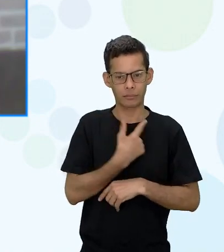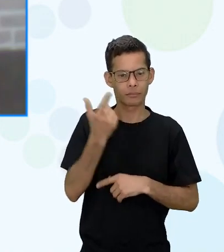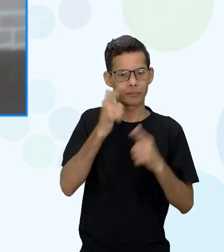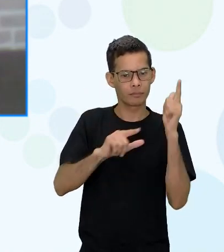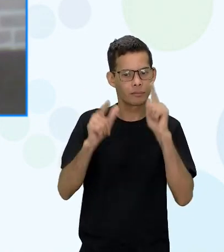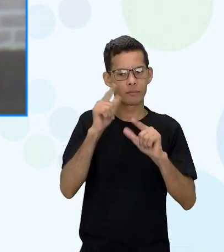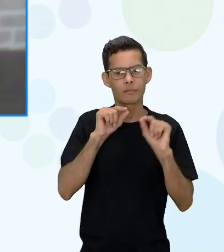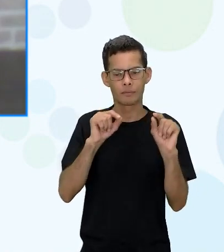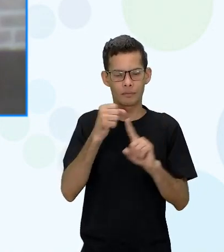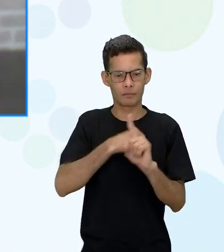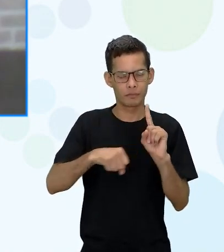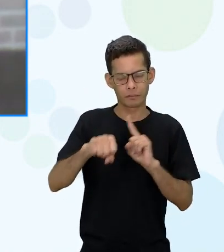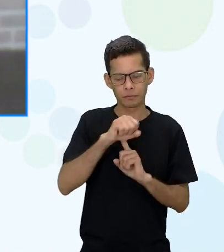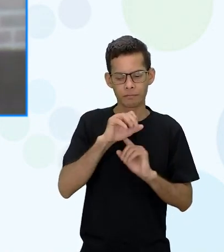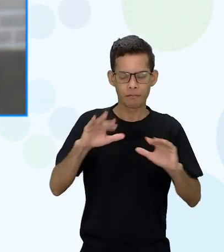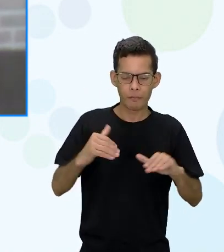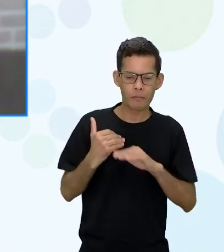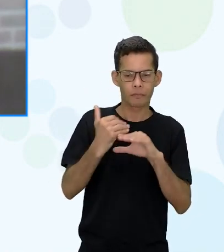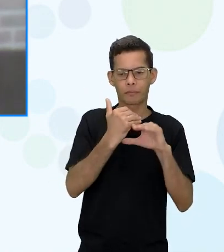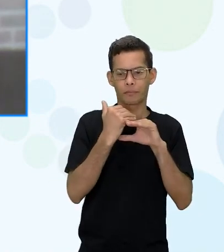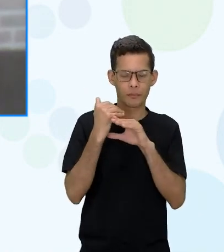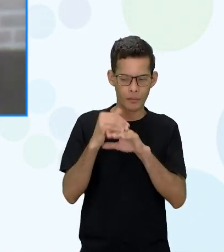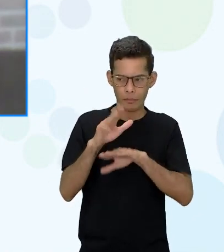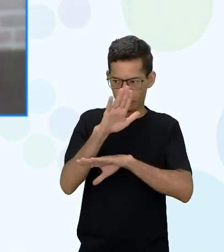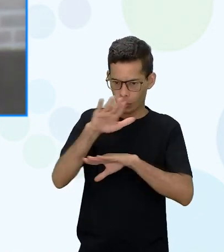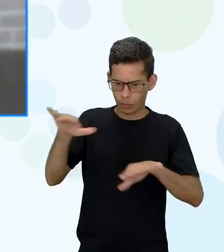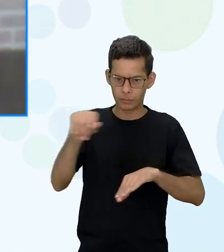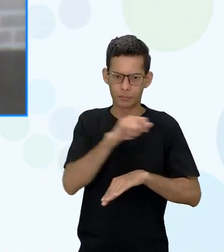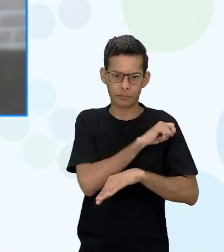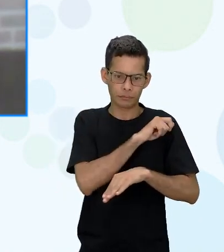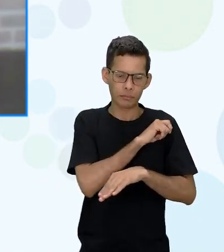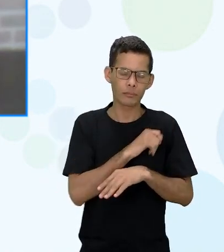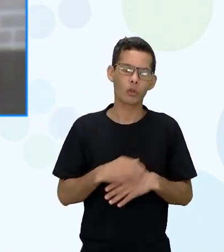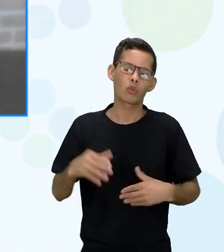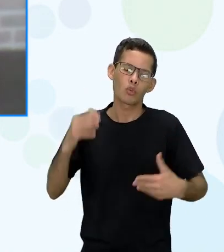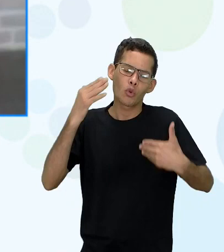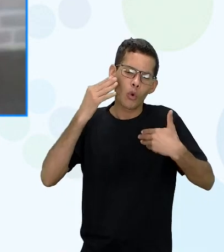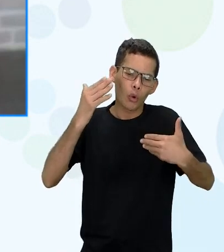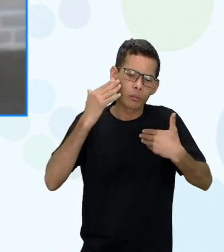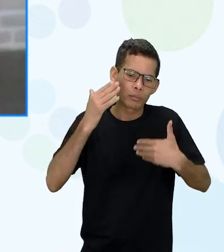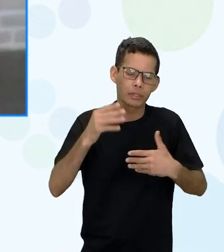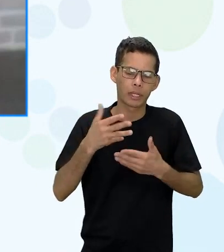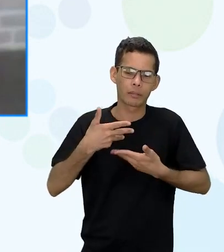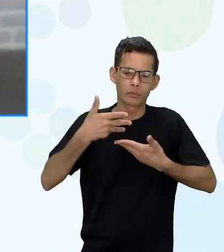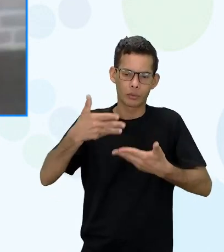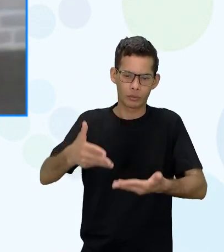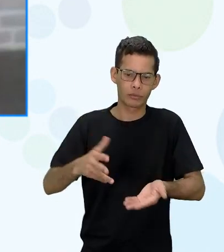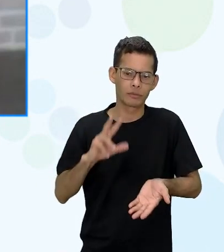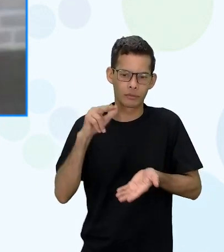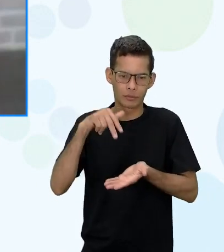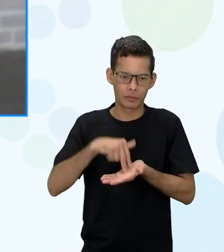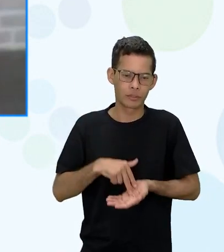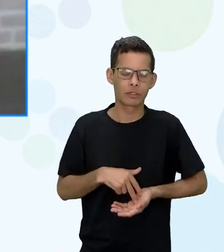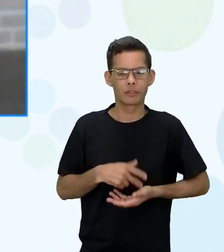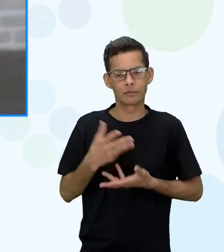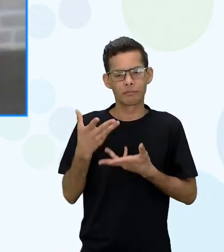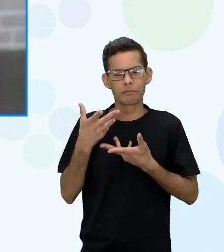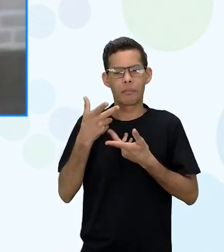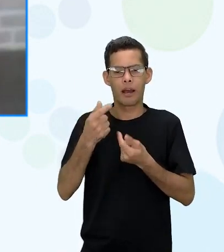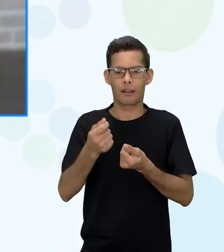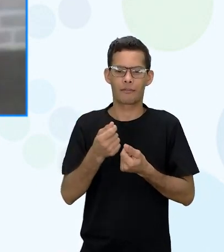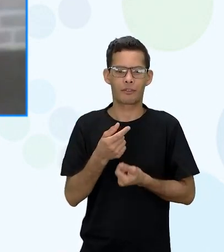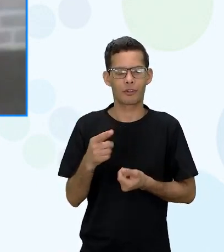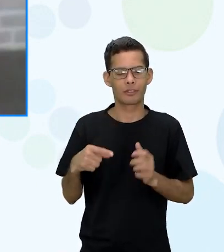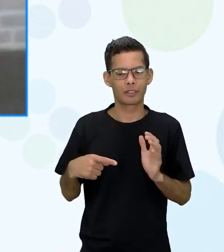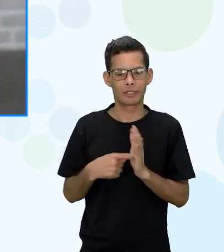trabalhando com os nossos alunos e com as pessoas que estão à nossa volta muito obrigada pelo convite essa obra maravilhosa fica aqui a minha